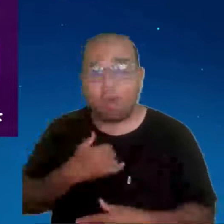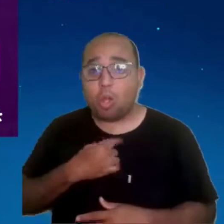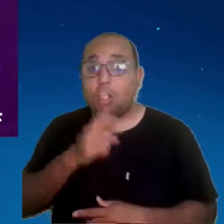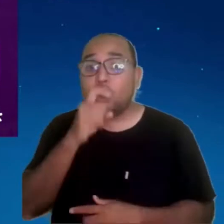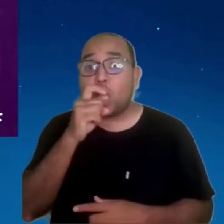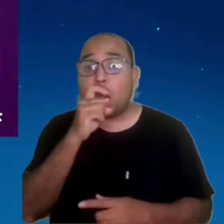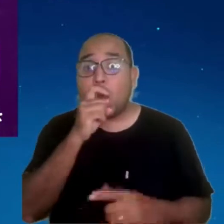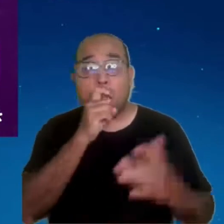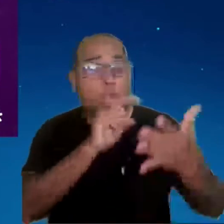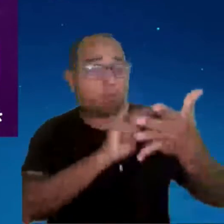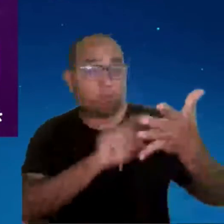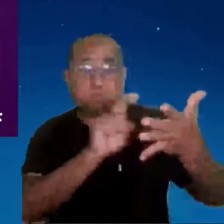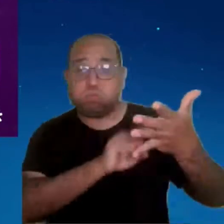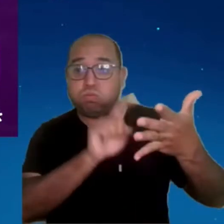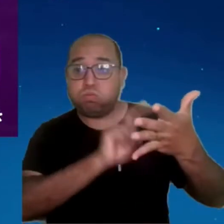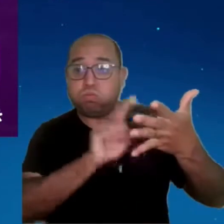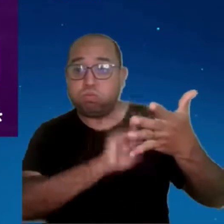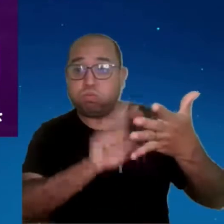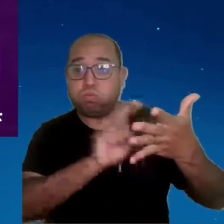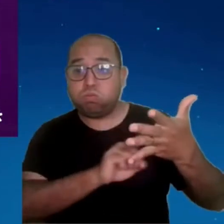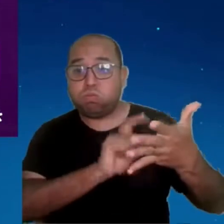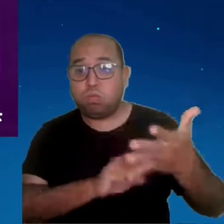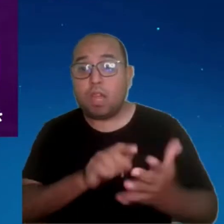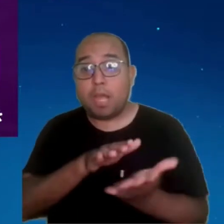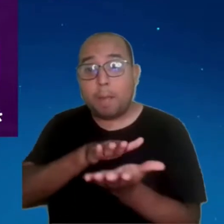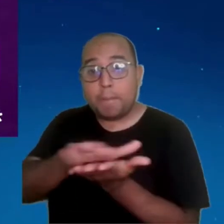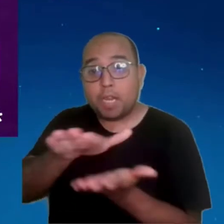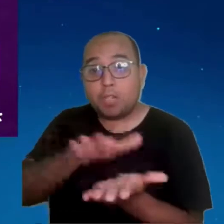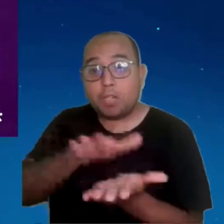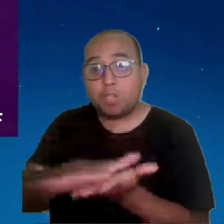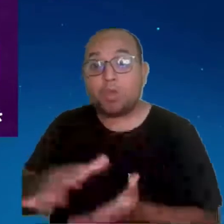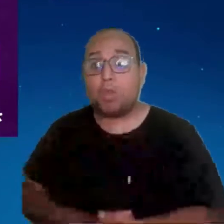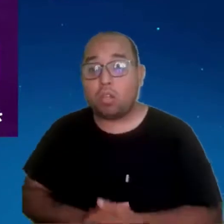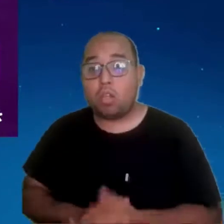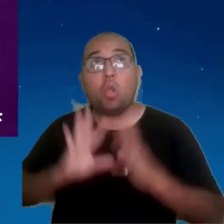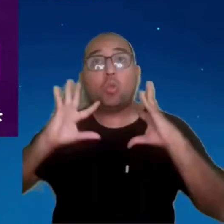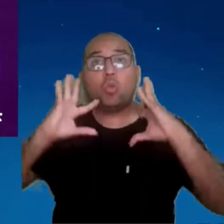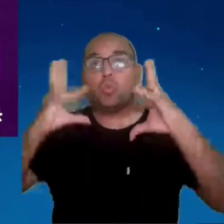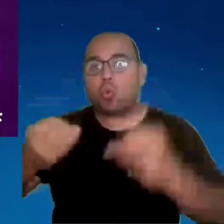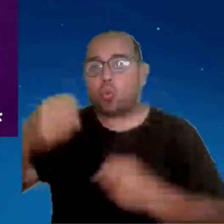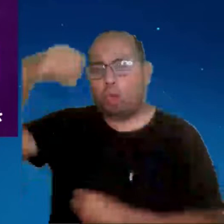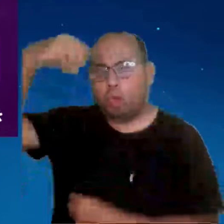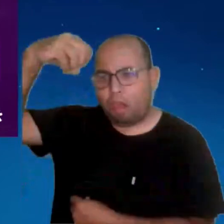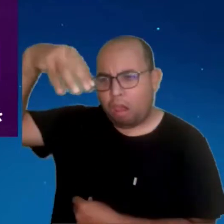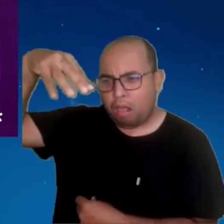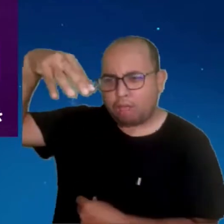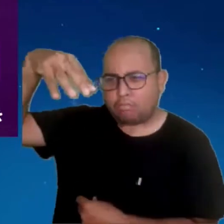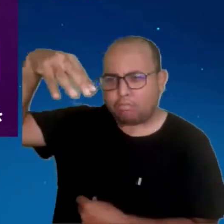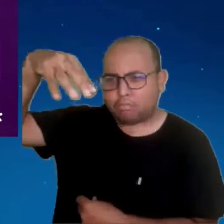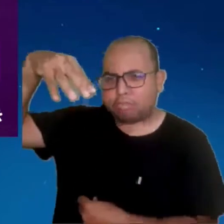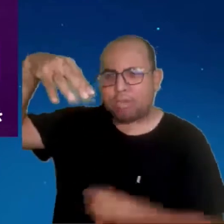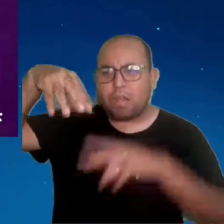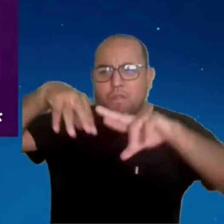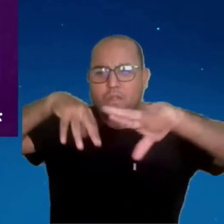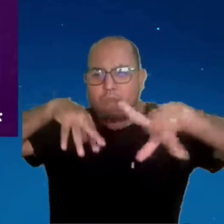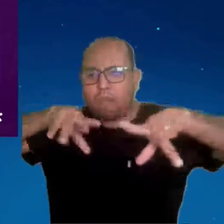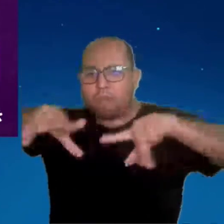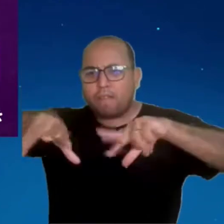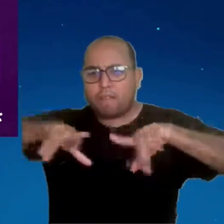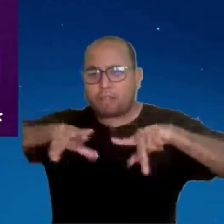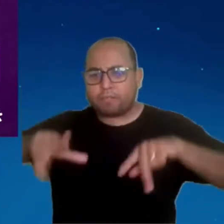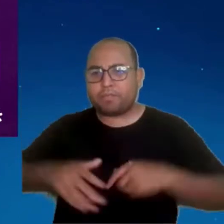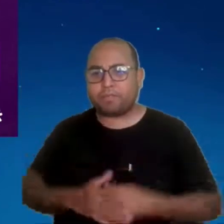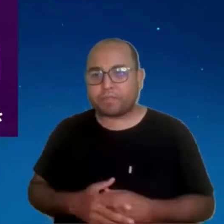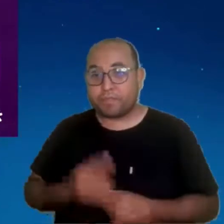a smart impressora, a smart cama, todos os dispositivos vão estar conectados. Vê a revolução que a gente está fazendo no agro. Você está